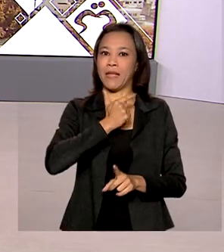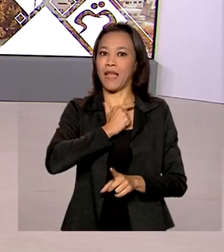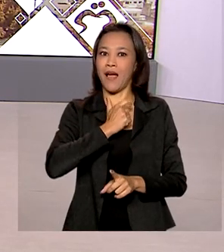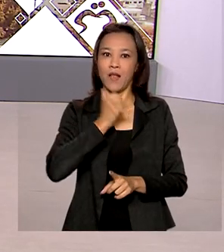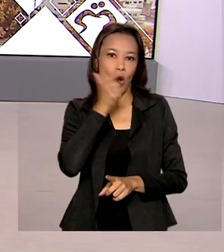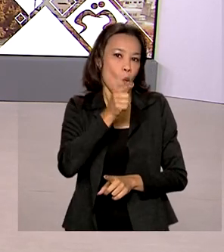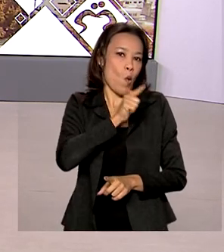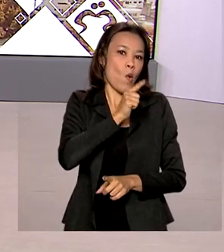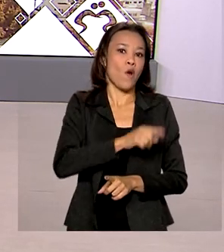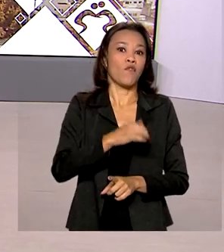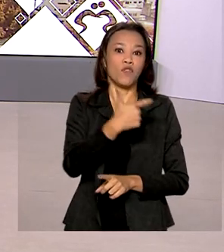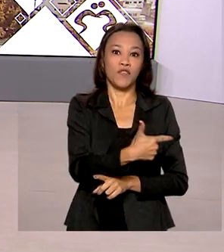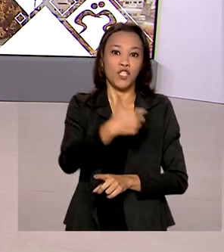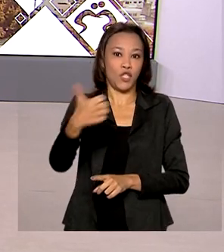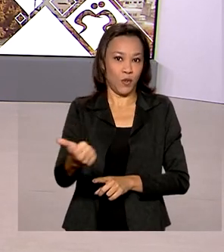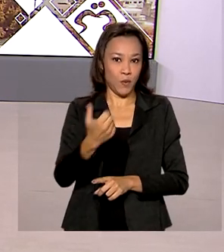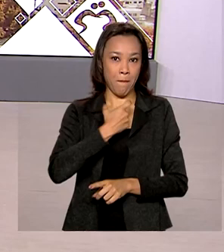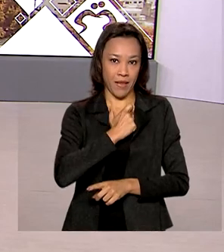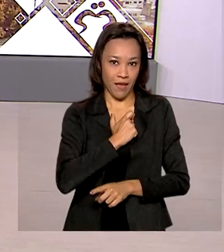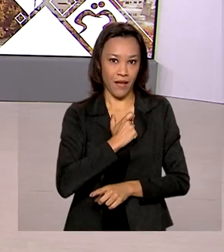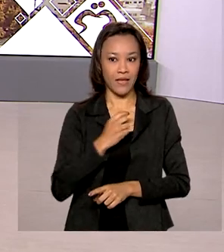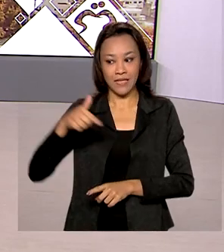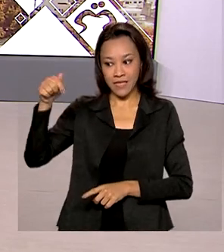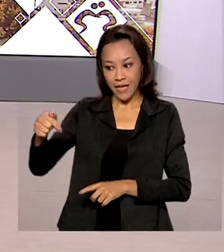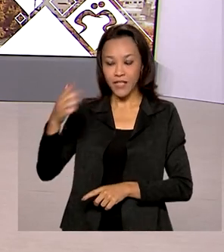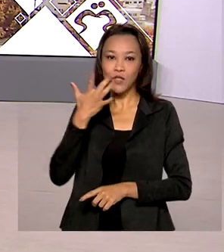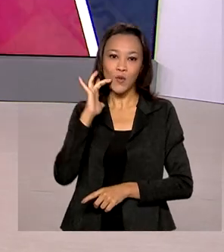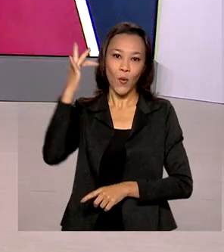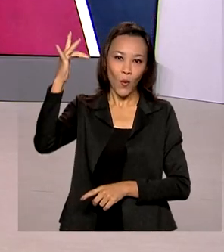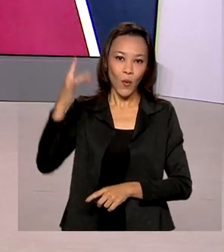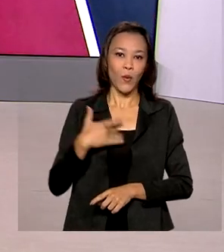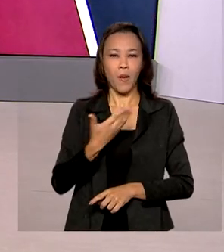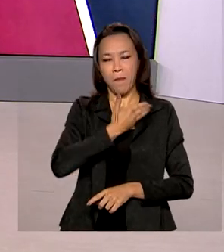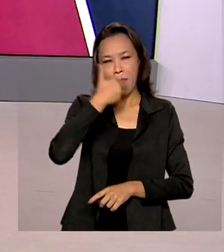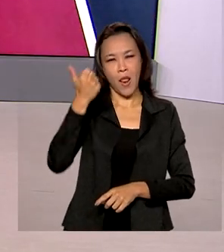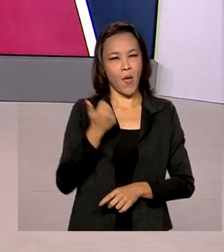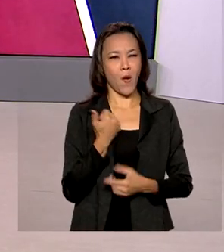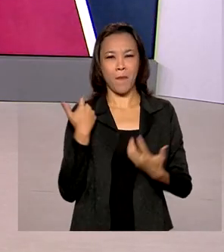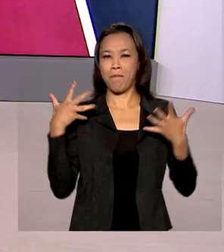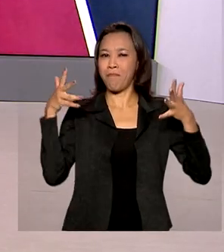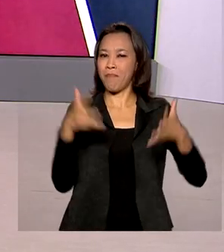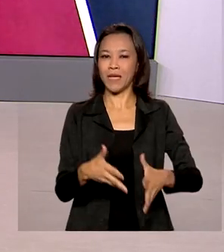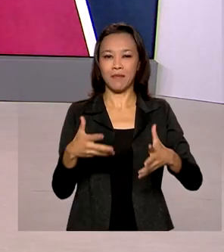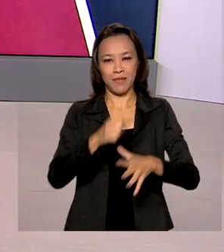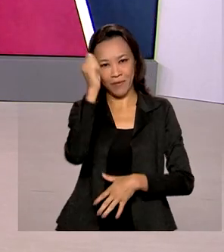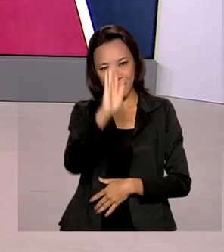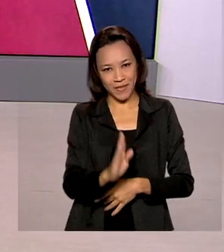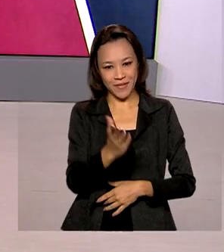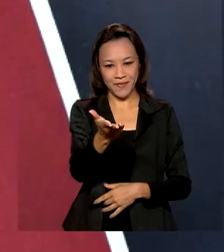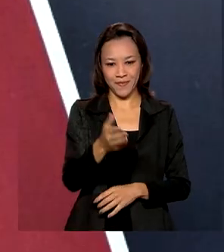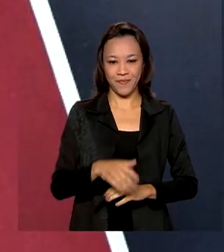21, sete delas de ouro. A melhor participação do Brasil na história dos Jogos.